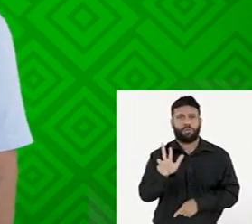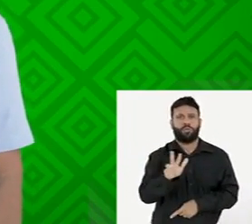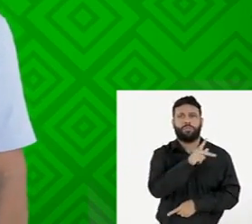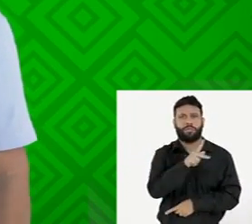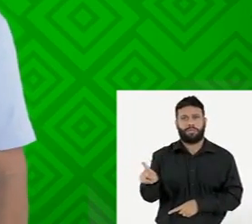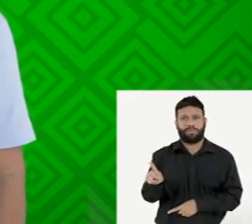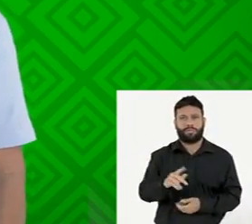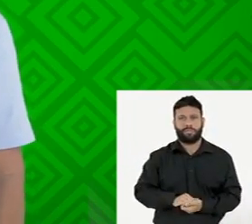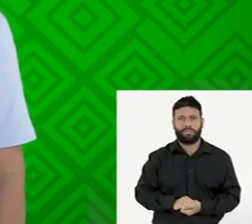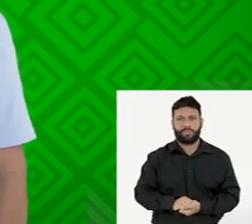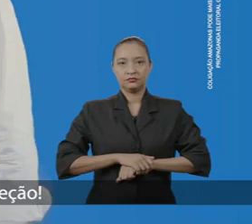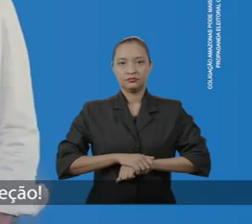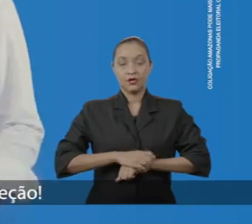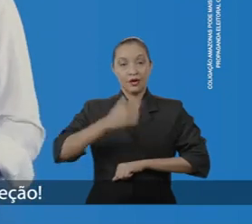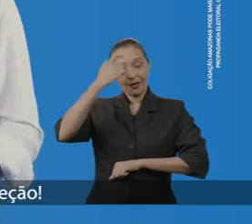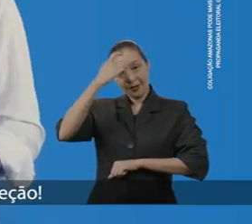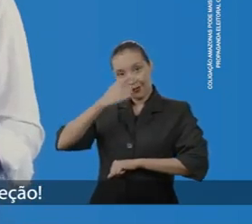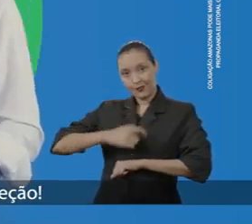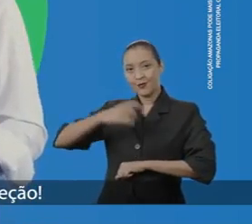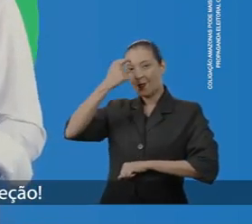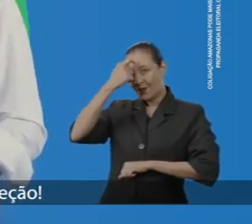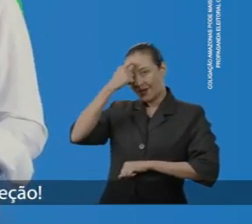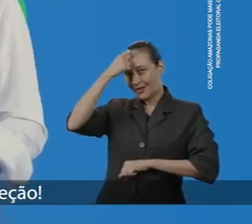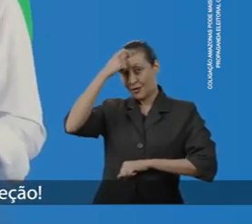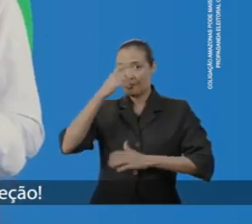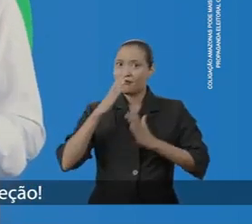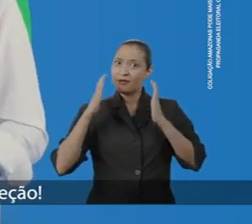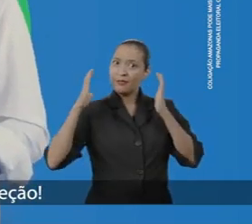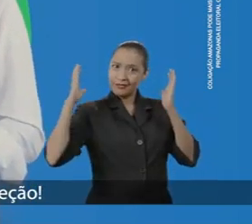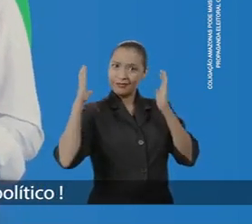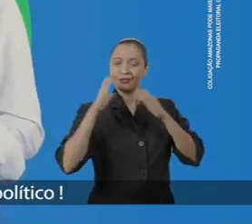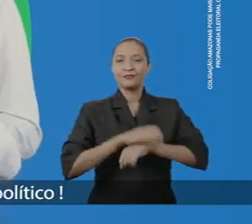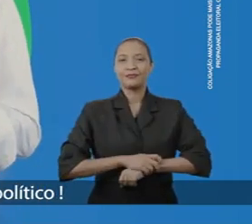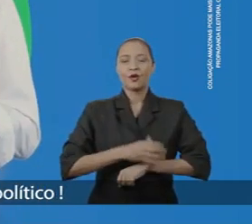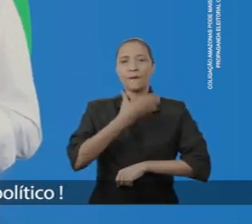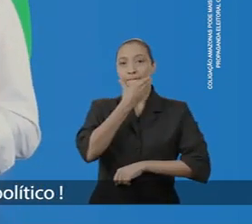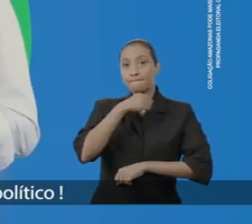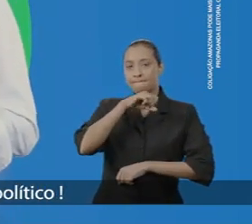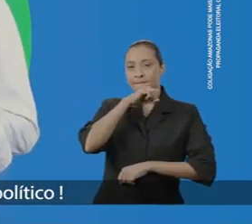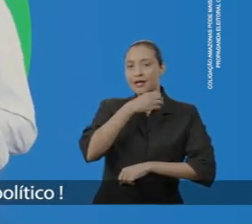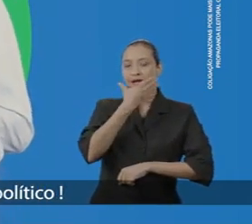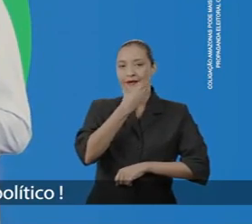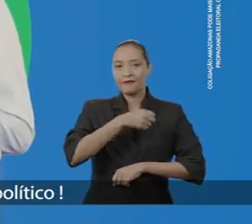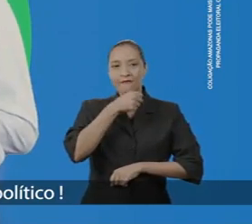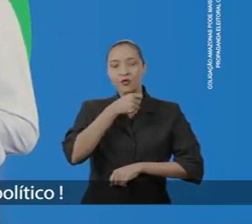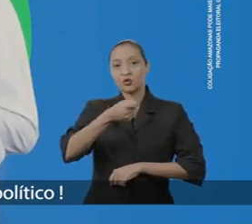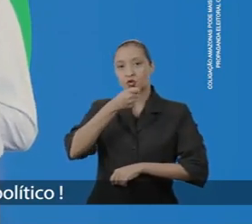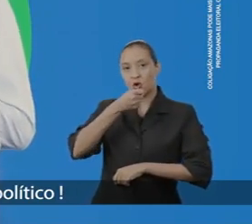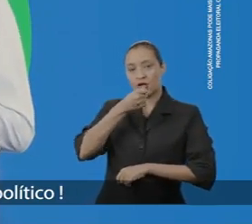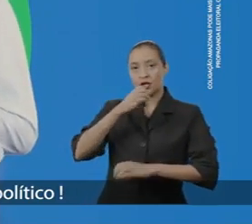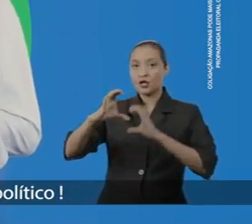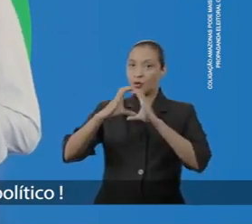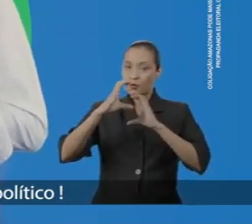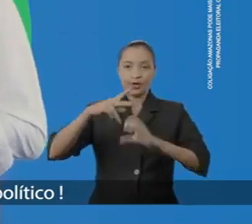50 e Lula presidente. Meu nome é Henrique Oliveira, o cabeção. Sou pai, avô, jornalista,